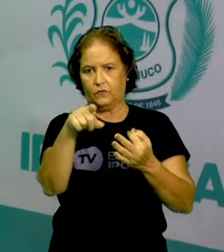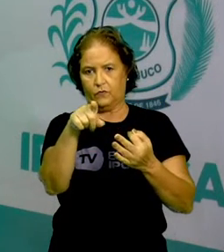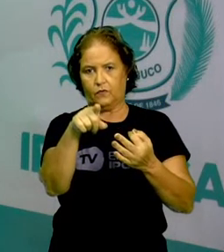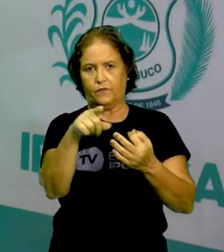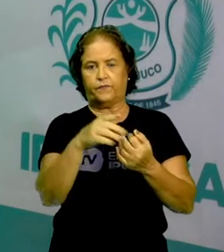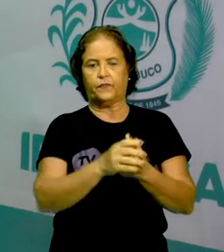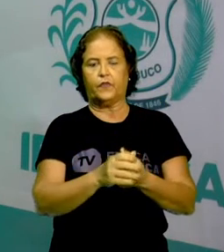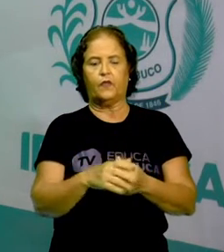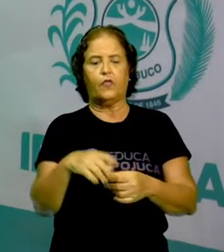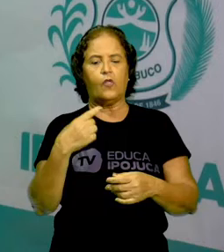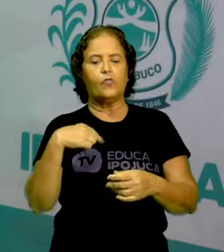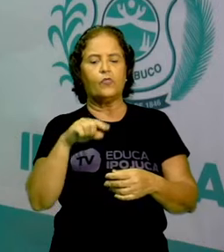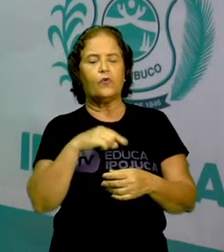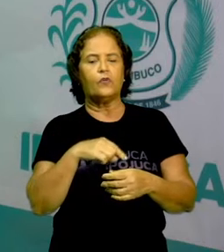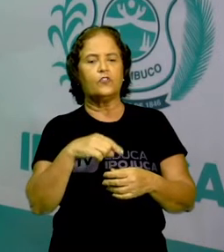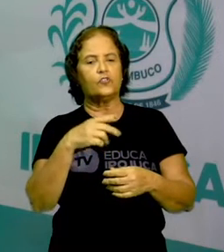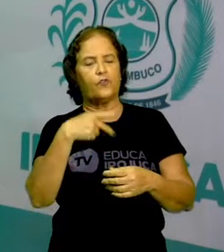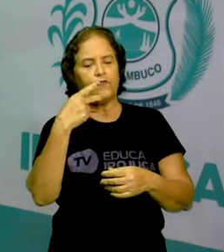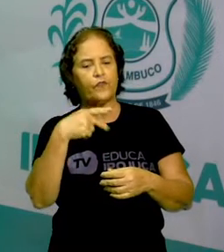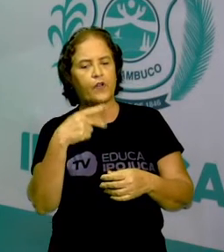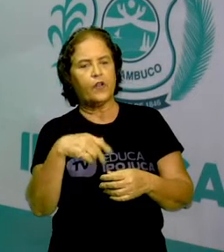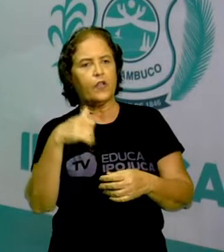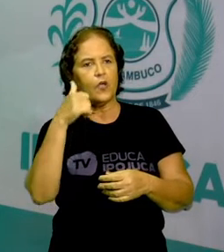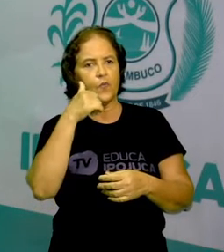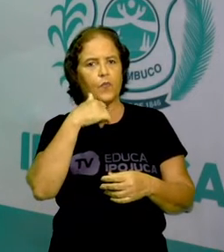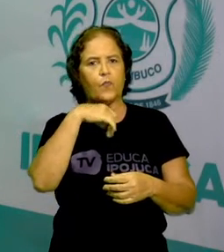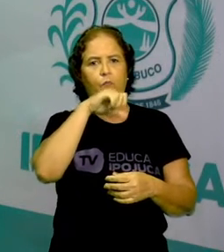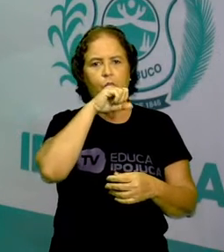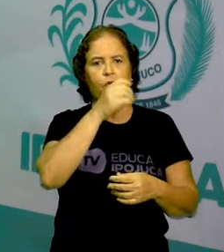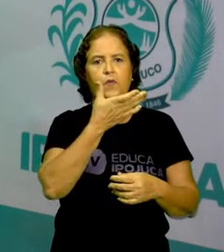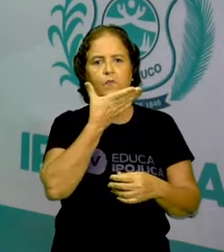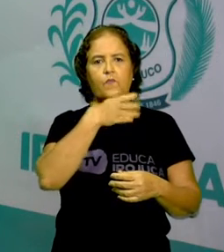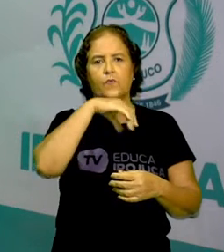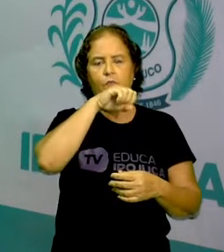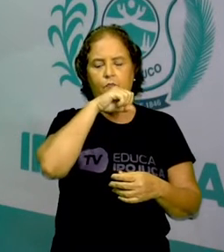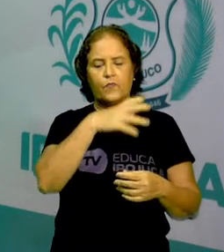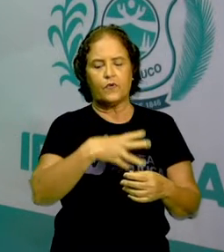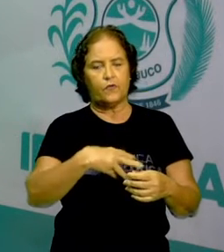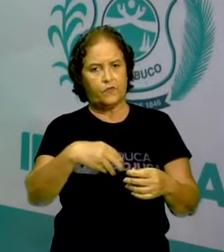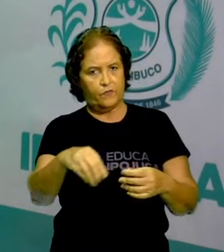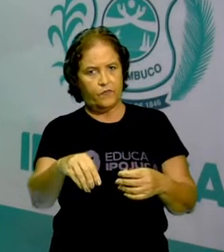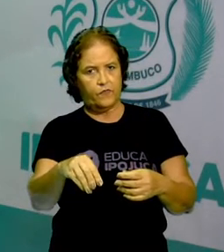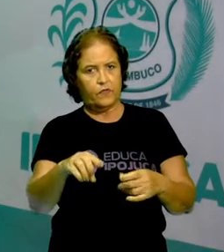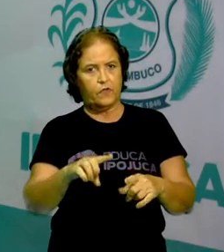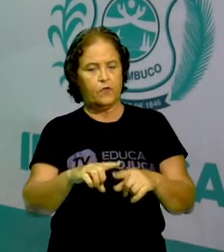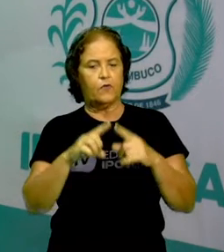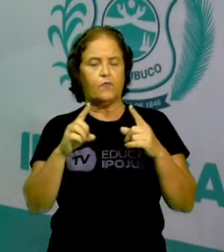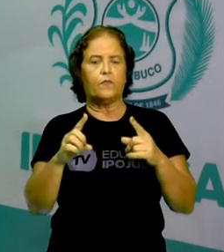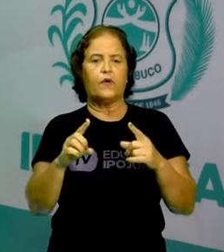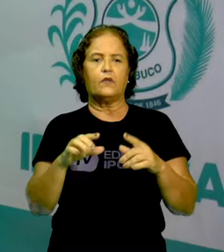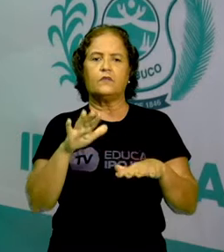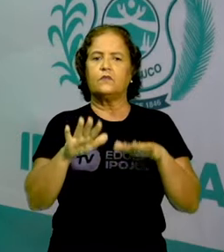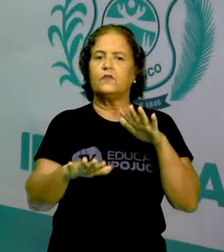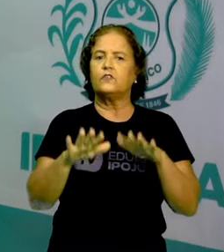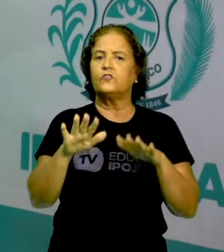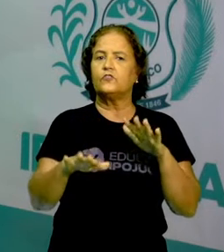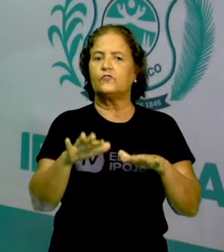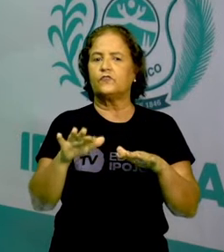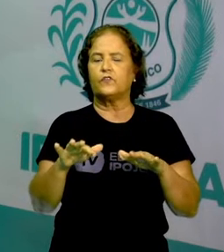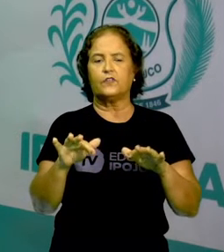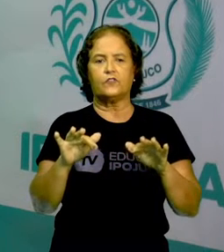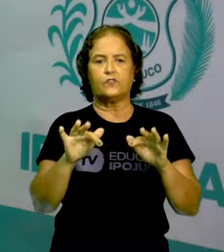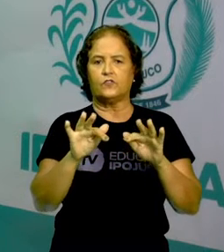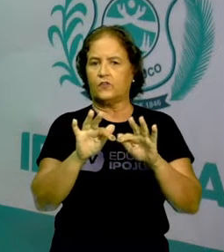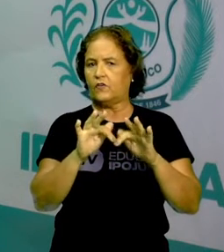falou do pai, da mãe, dos filhos, mas muitas das vezes os pais ou a família em si não tem